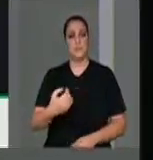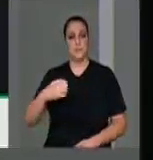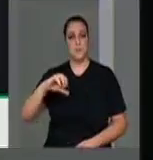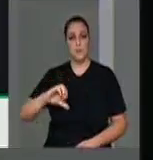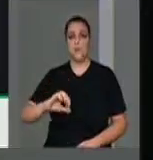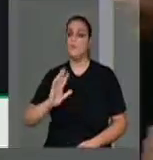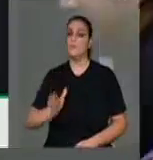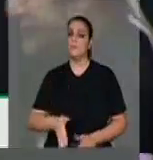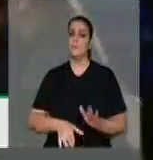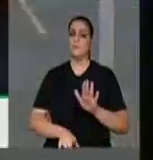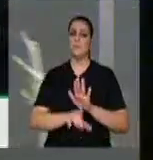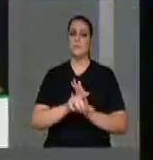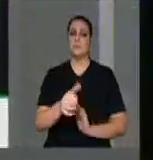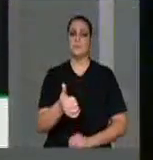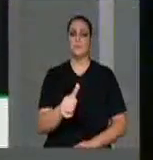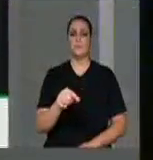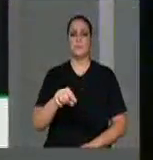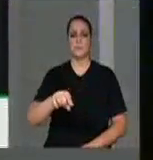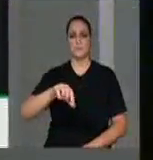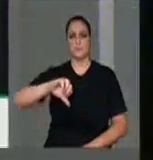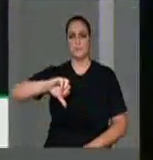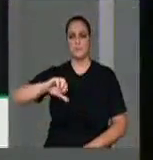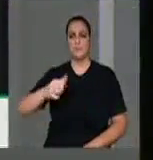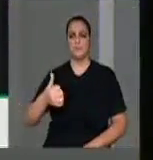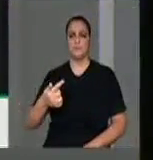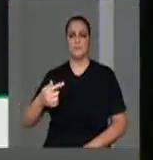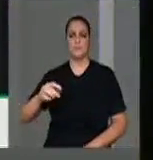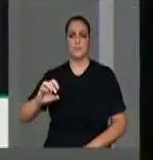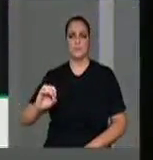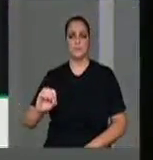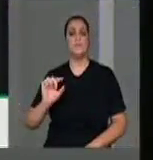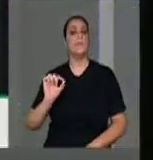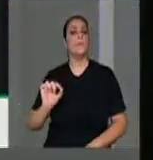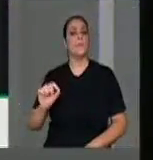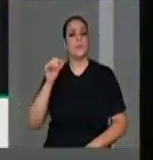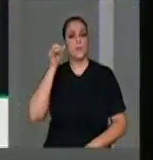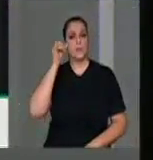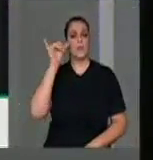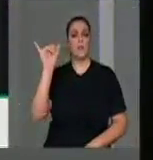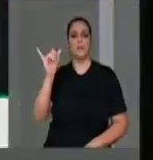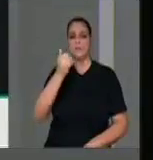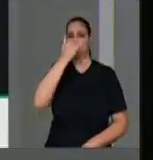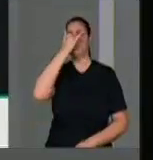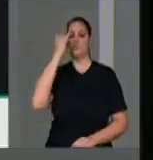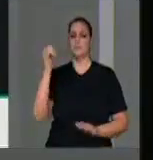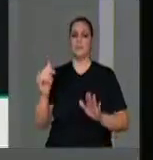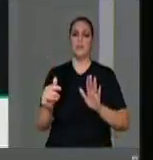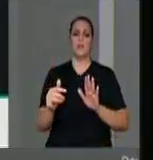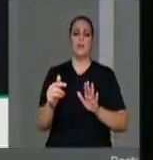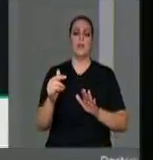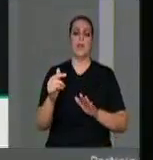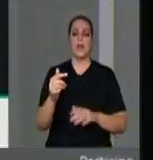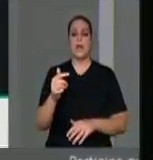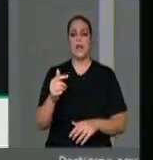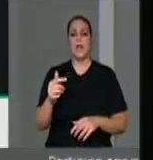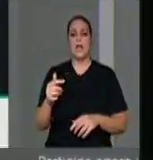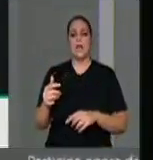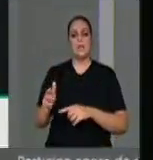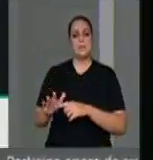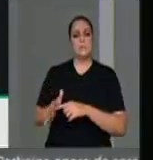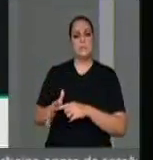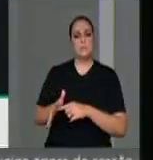aprovamos a Lei 11.970 de Prevenção aos Acidentes Ribeirinos com Escapelamento.